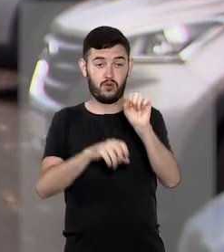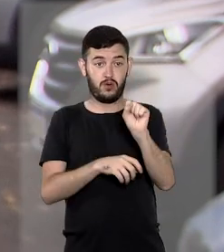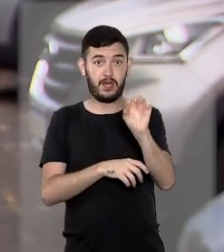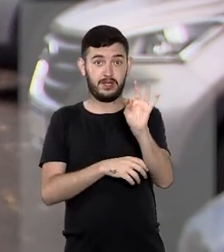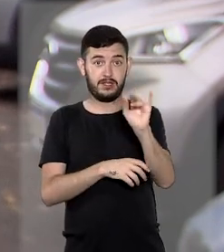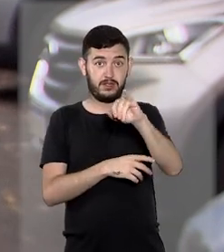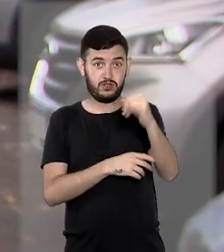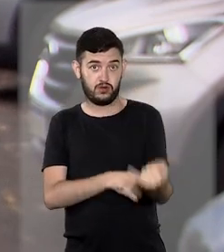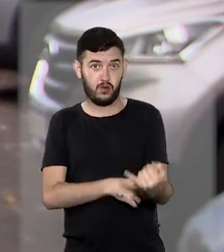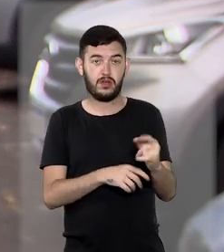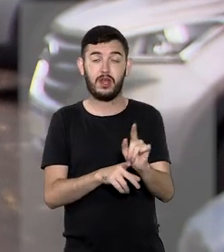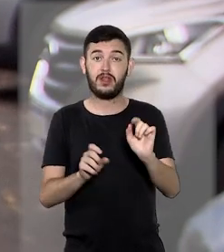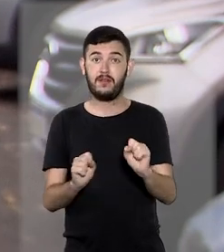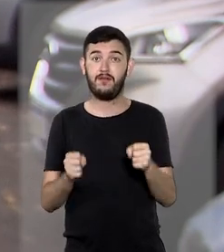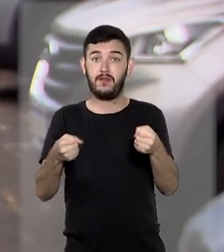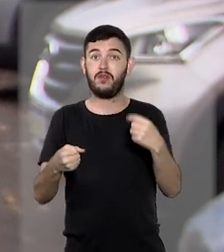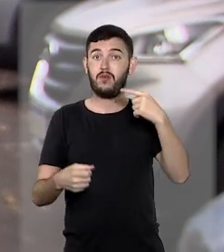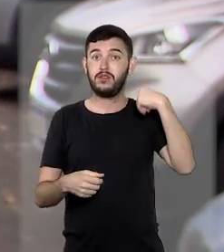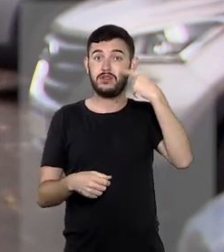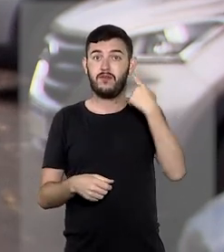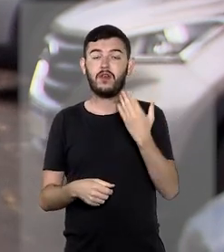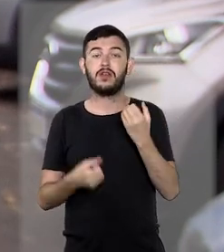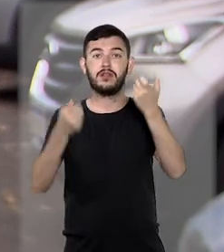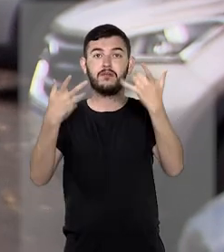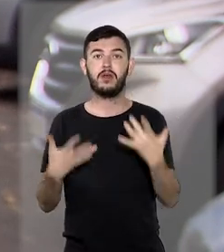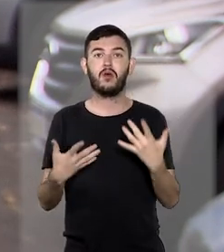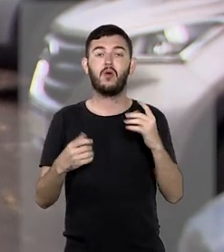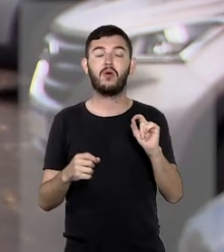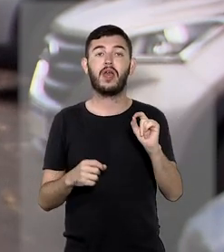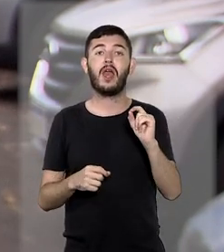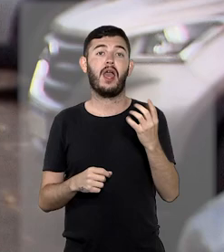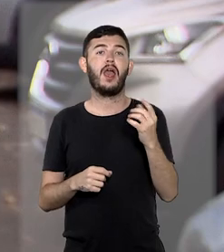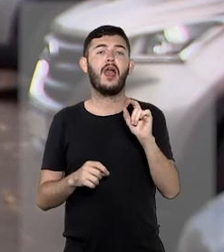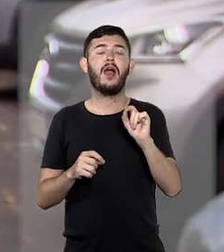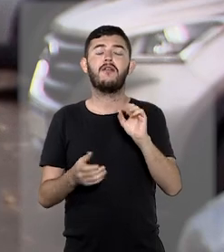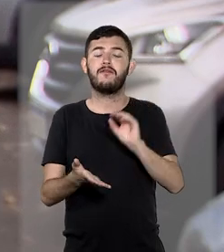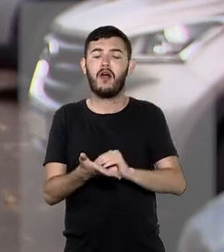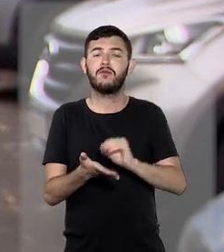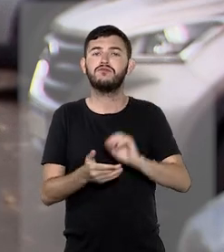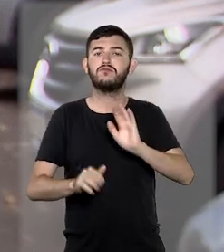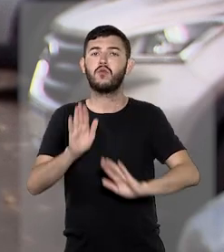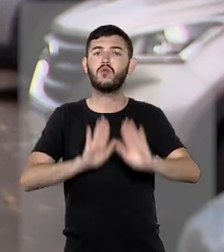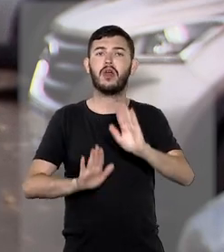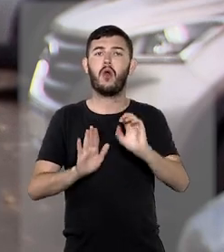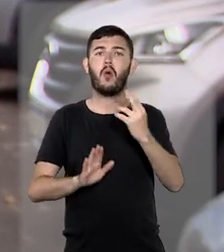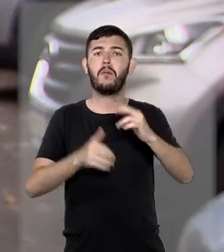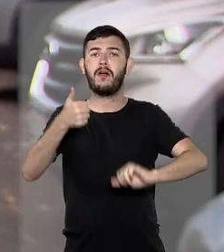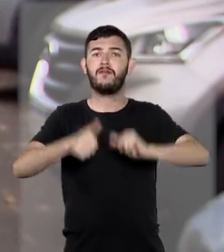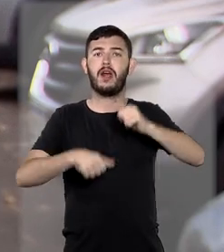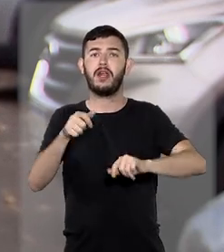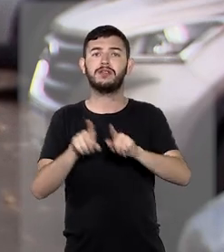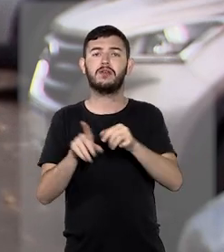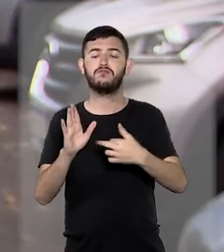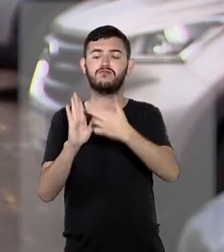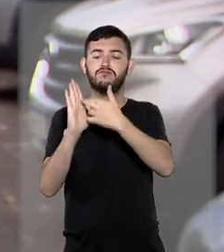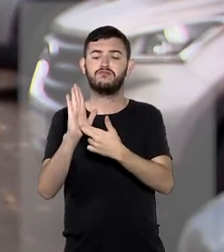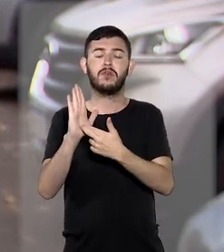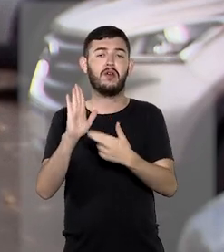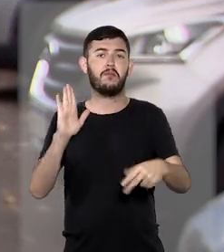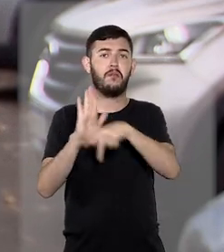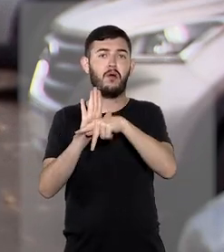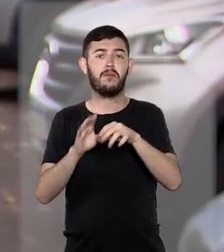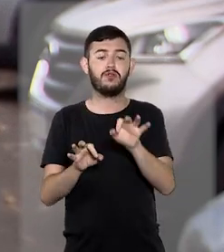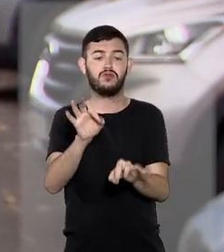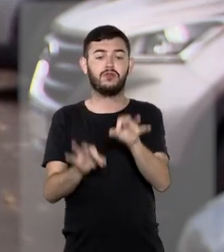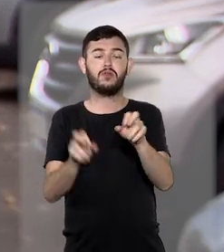dele alegou que a decisão de manter a prisão evidenciaria falta de cuidado e de um exame criterioso e atento por parte da